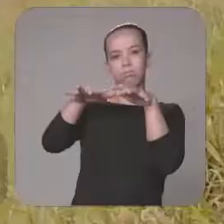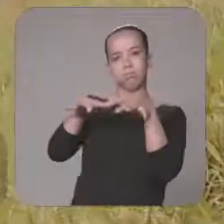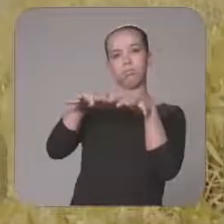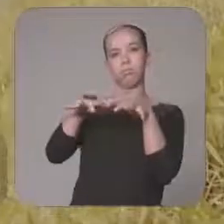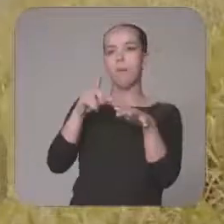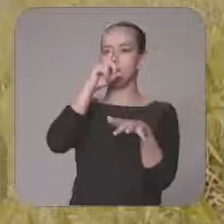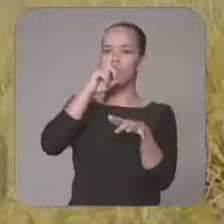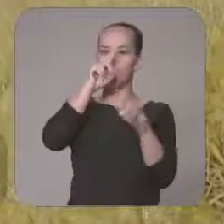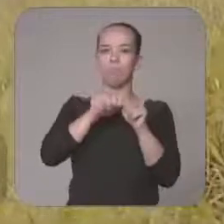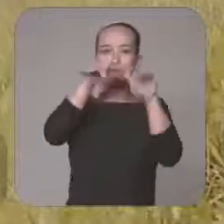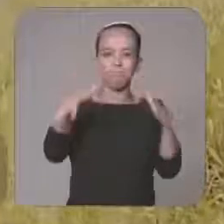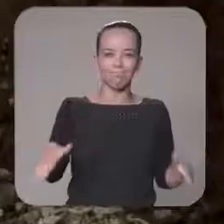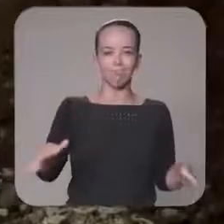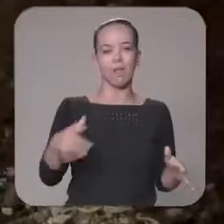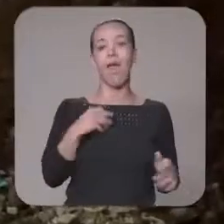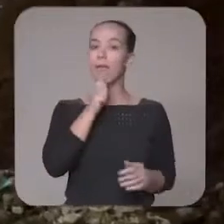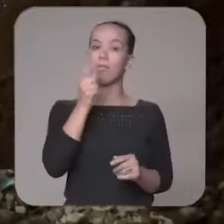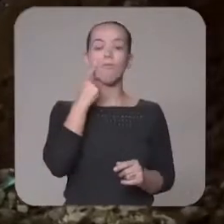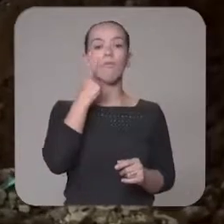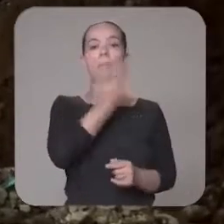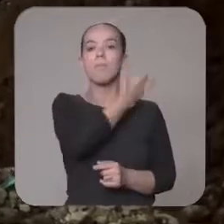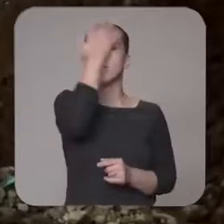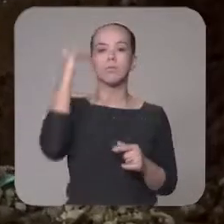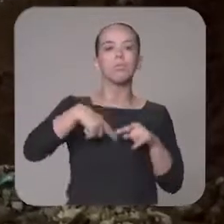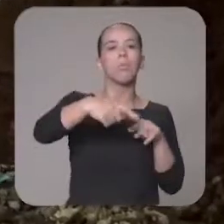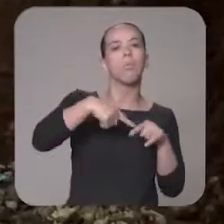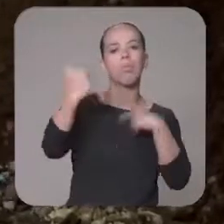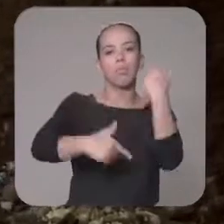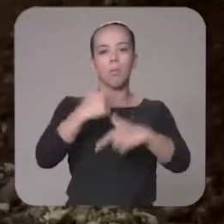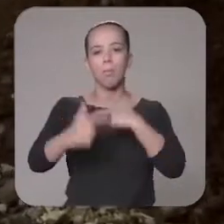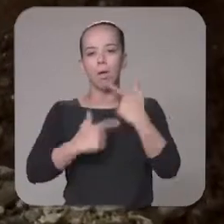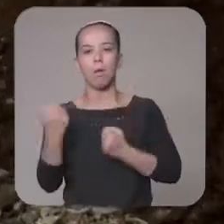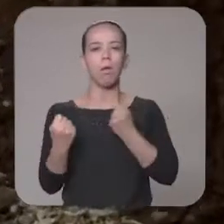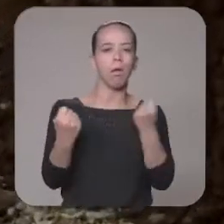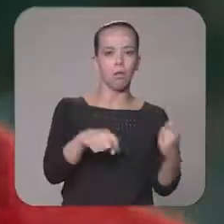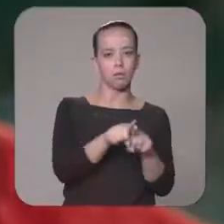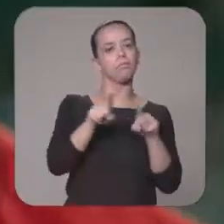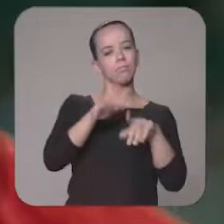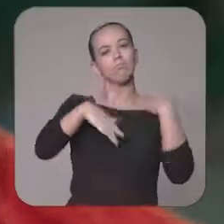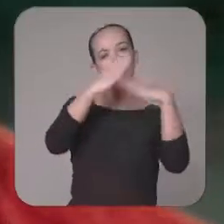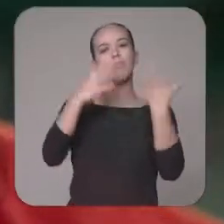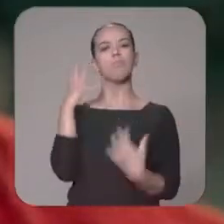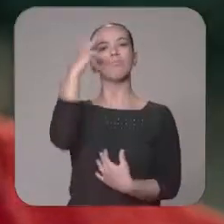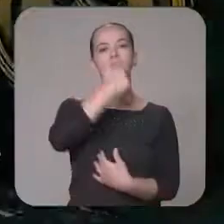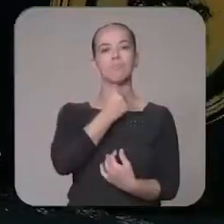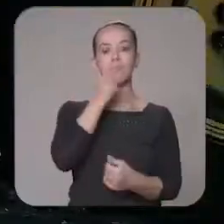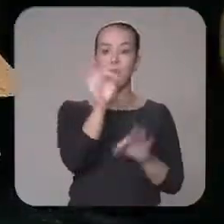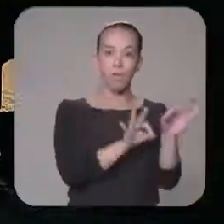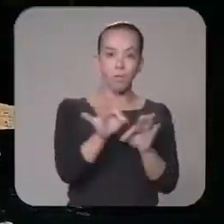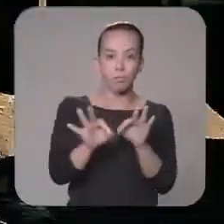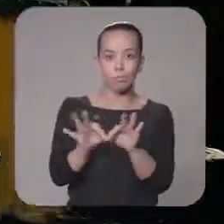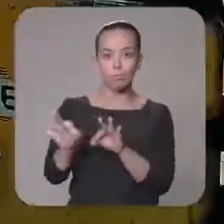córrego e corria o risco até de transbordar. Ainda você vê movimento de operários trabalhando, máquina, e está avançando, está ficando bonito.